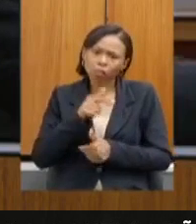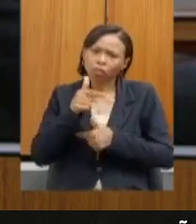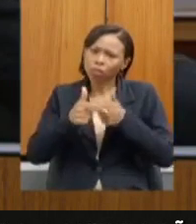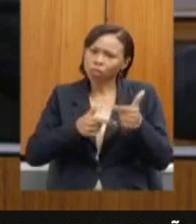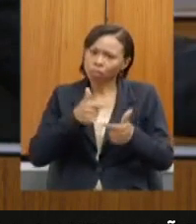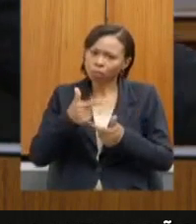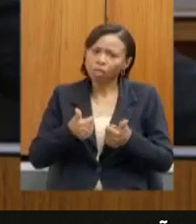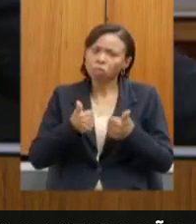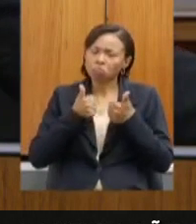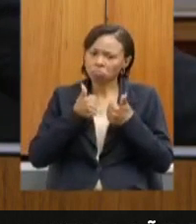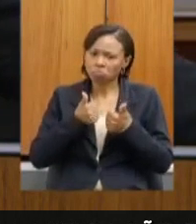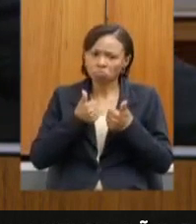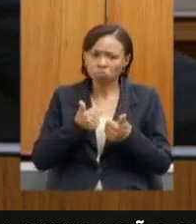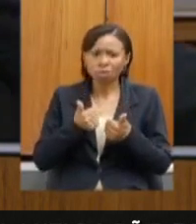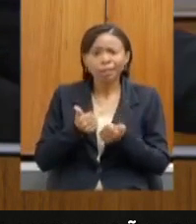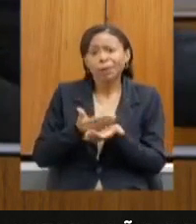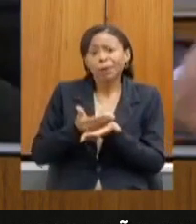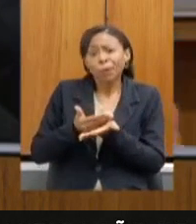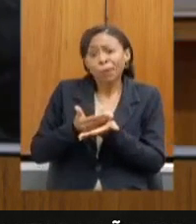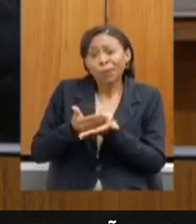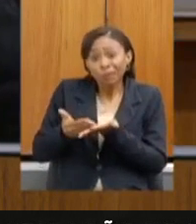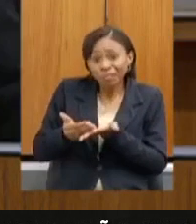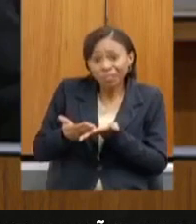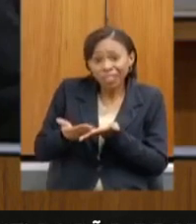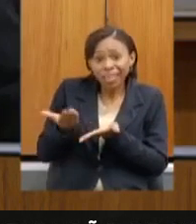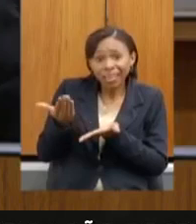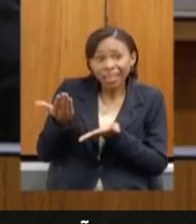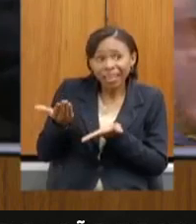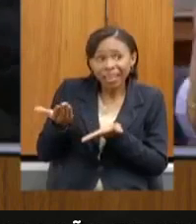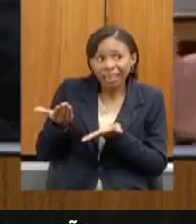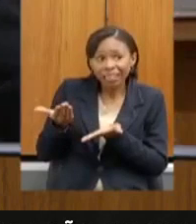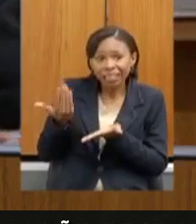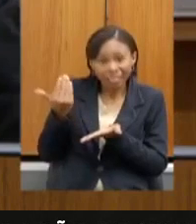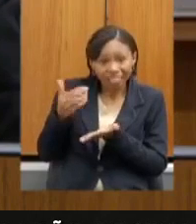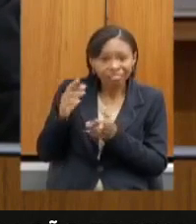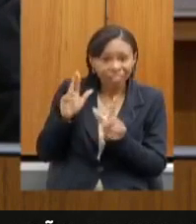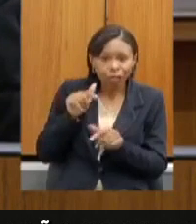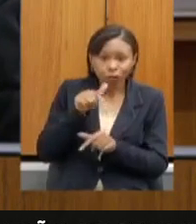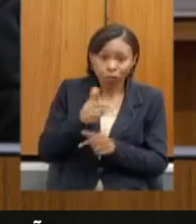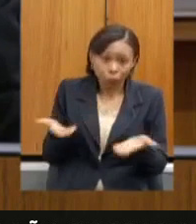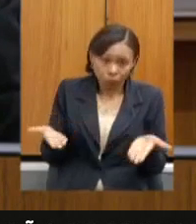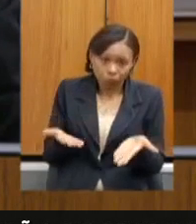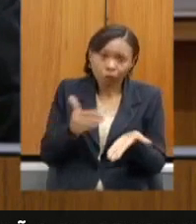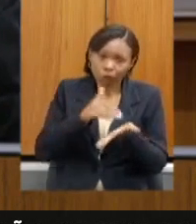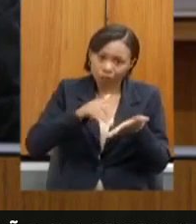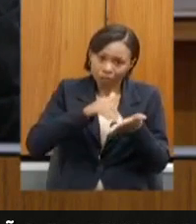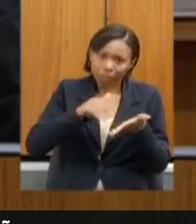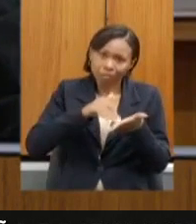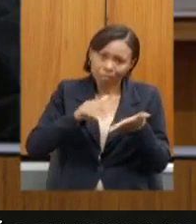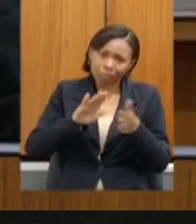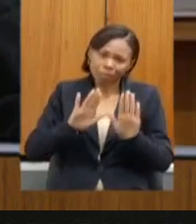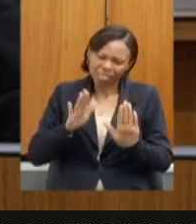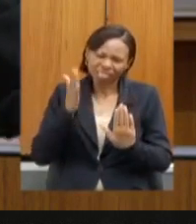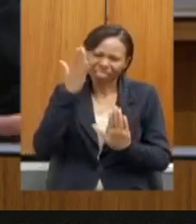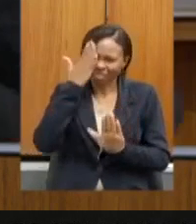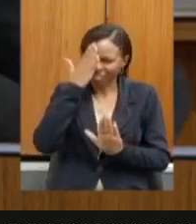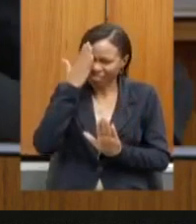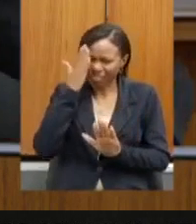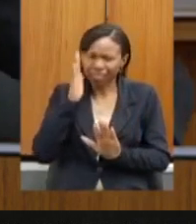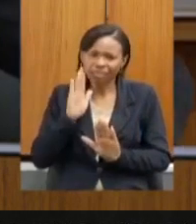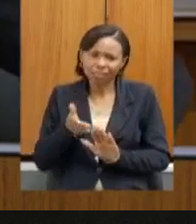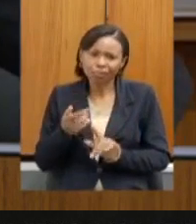apesar de ter começado como secretária agora, mas o entendimento nós sabemos muito bem, até porque,